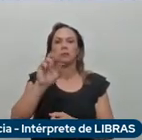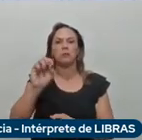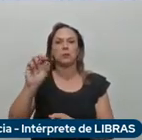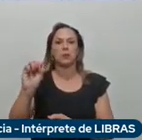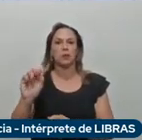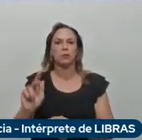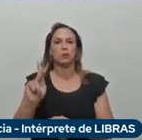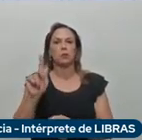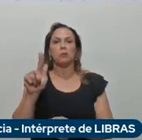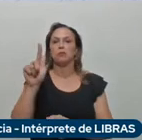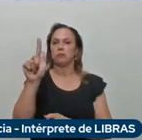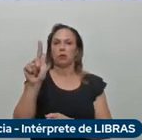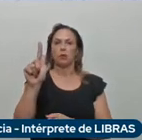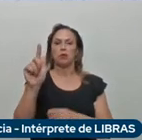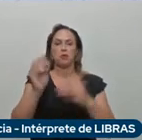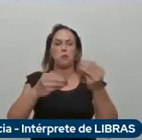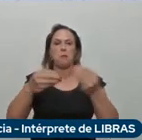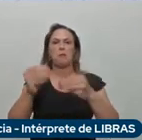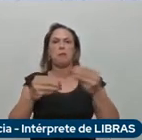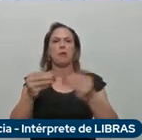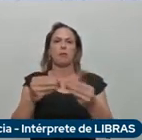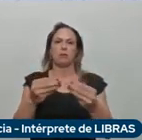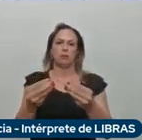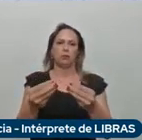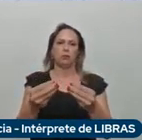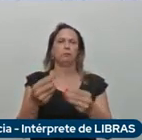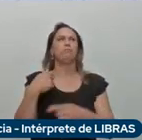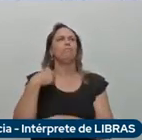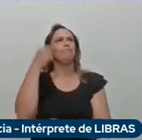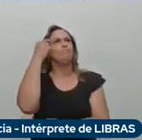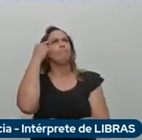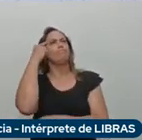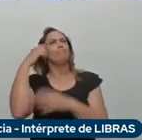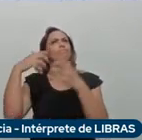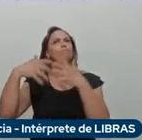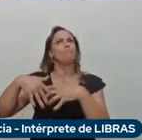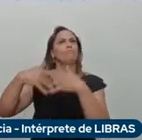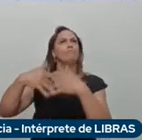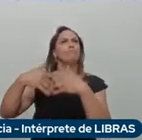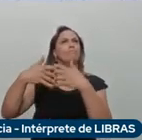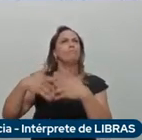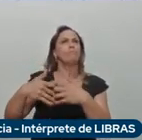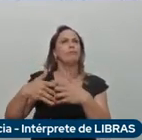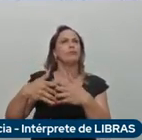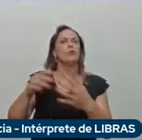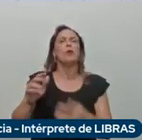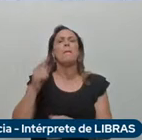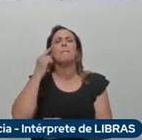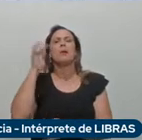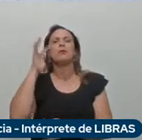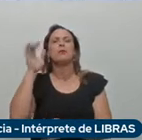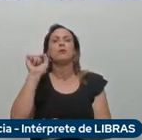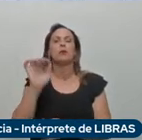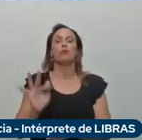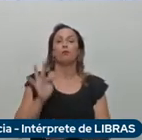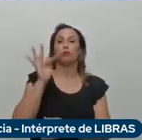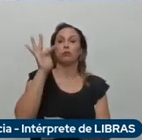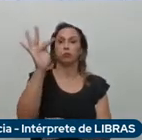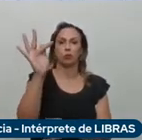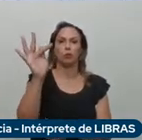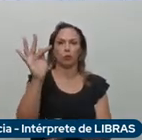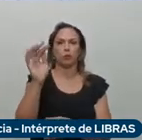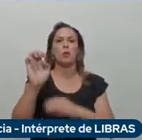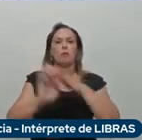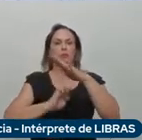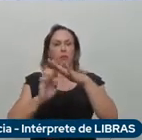o futuro da indústria automobilística passa muito por essa mobilidade, pela conscientização e,